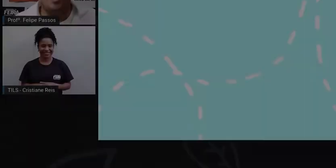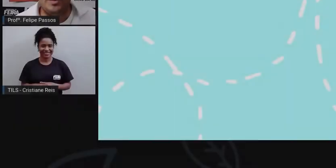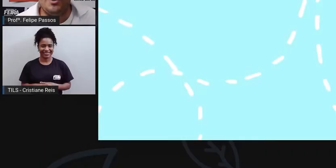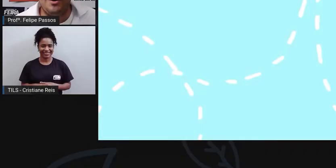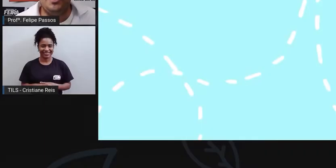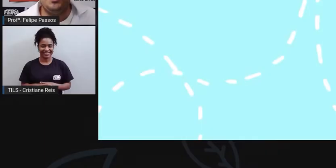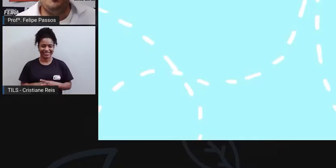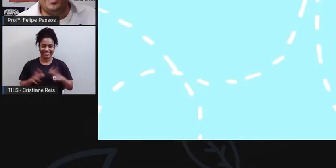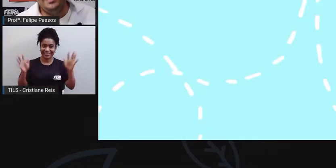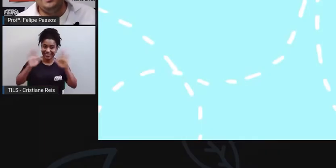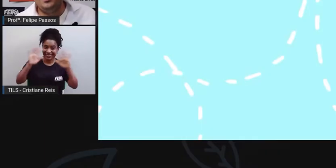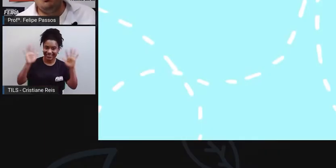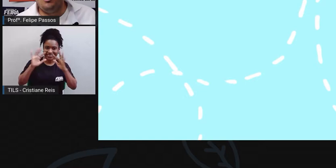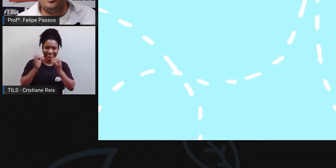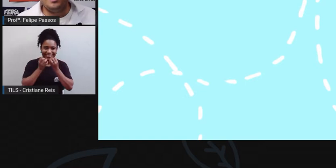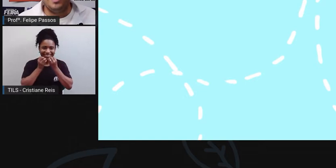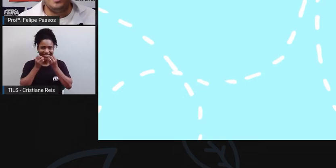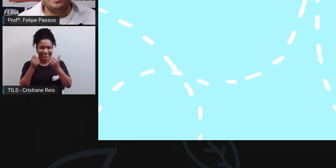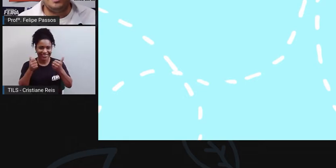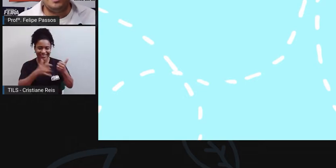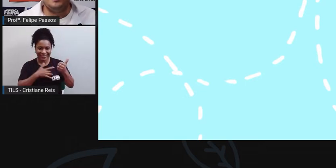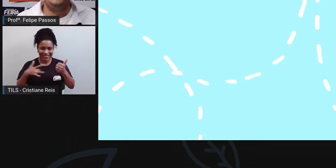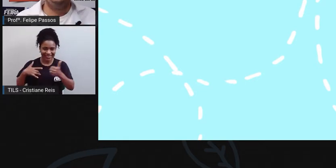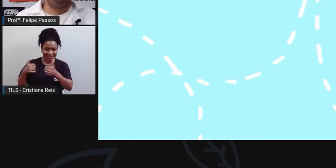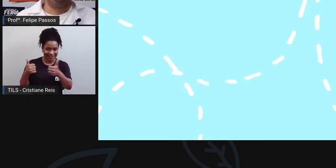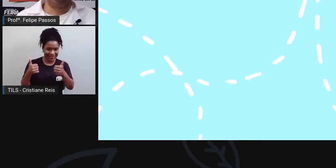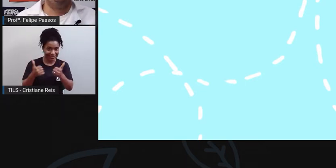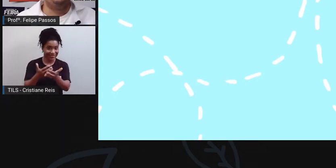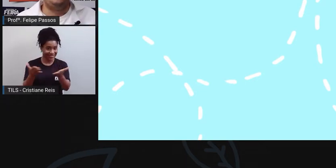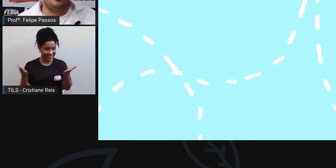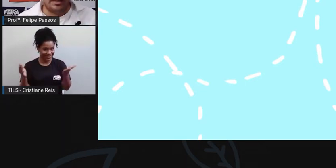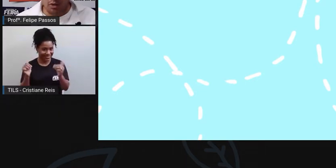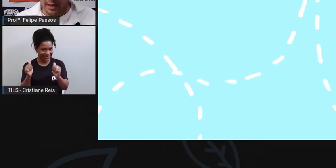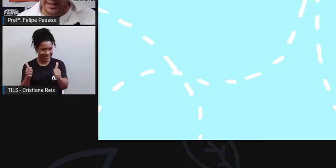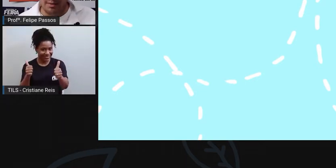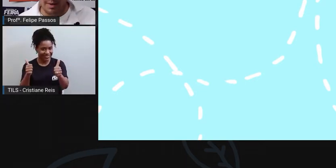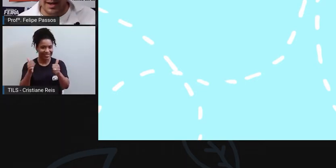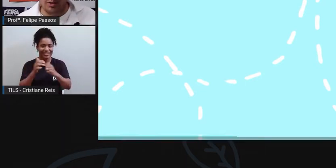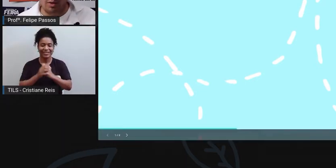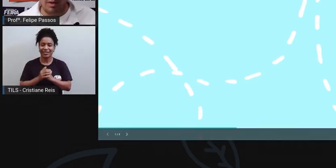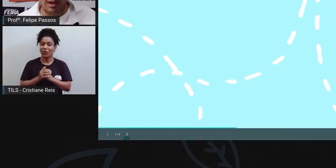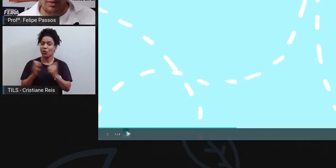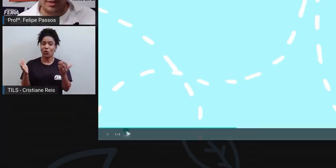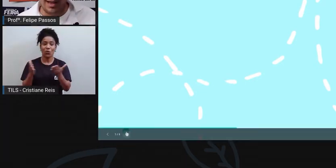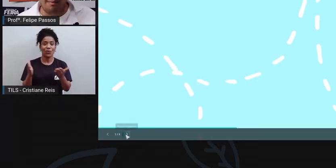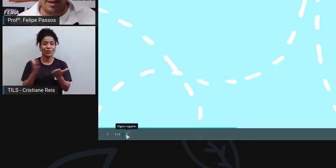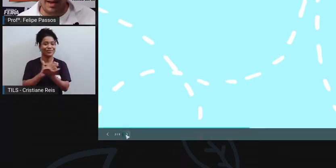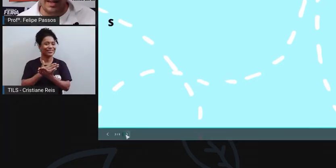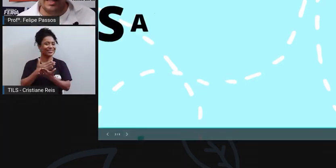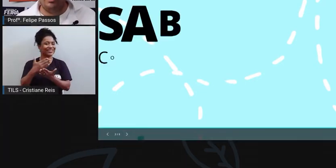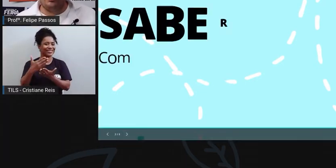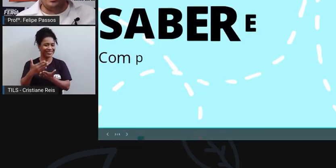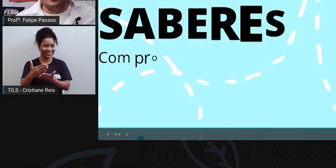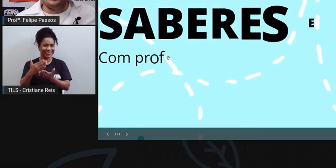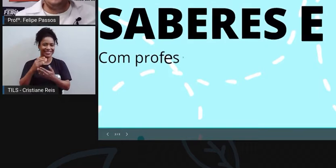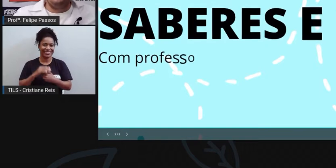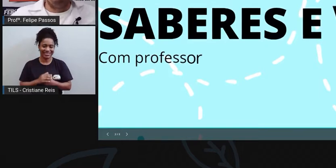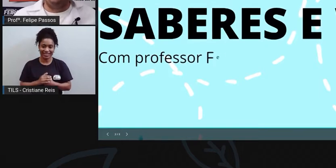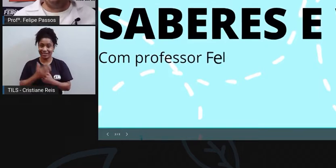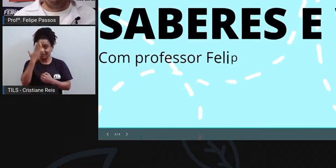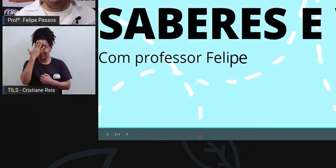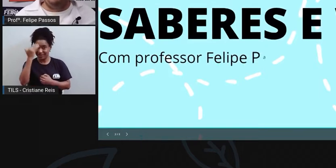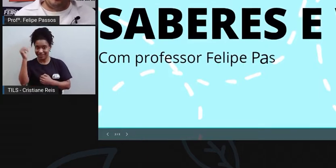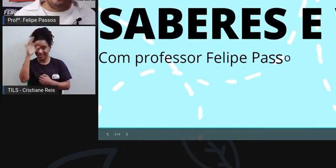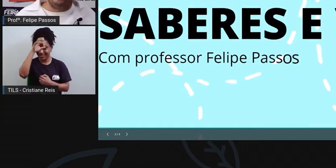Olá pessoal, tudo bem? Como vão vocês? Nós estamos aqui começando mais um momento Saberes e Viveres.